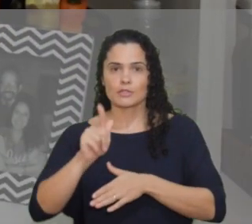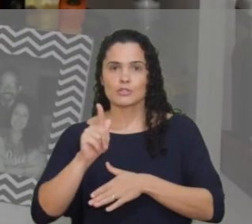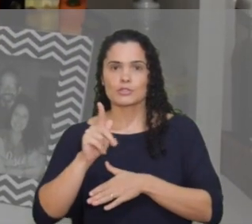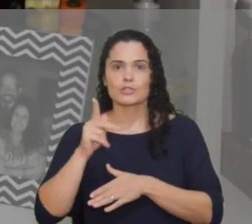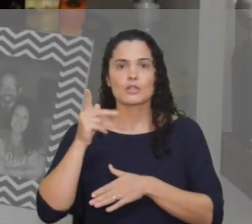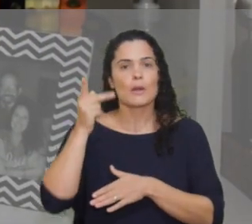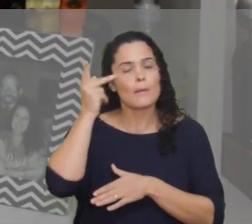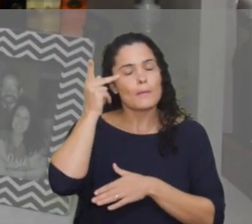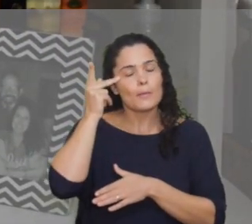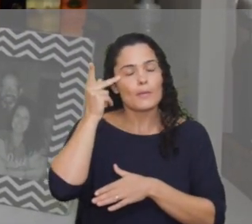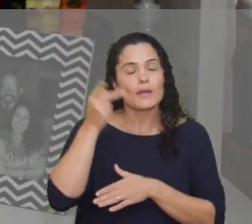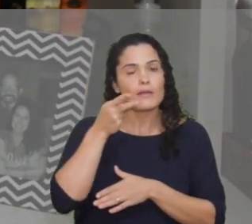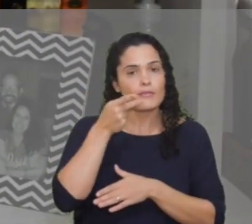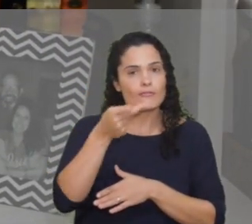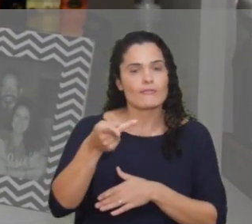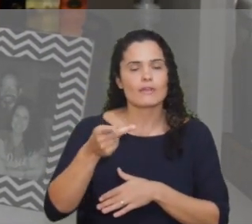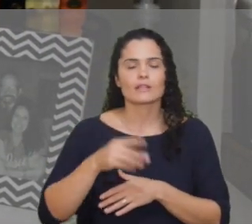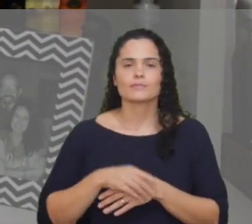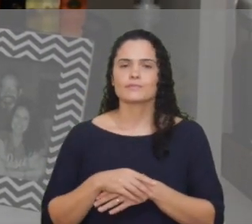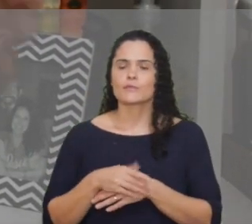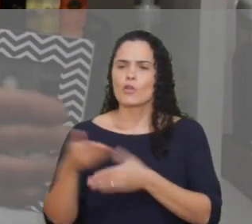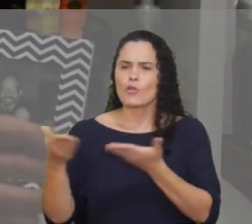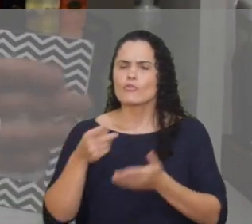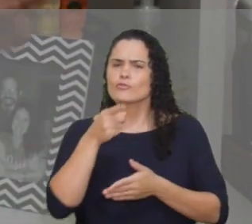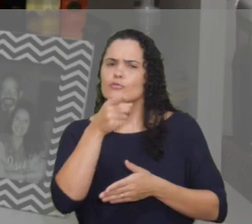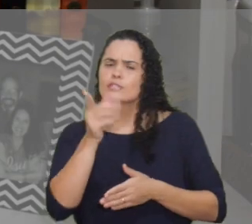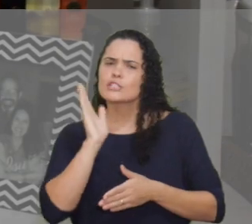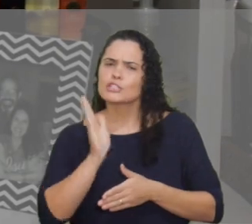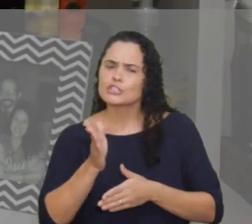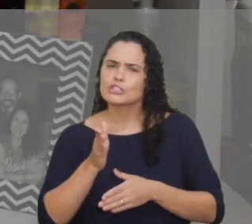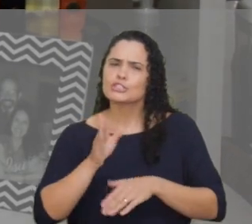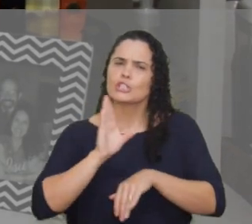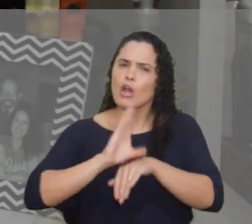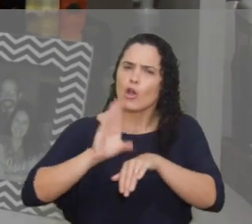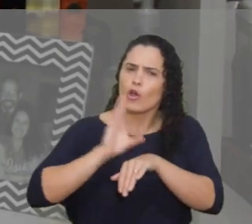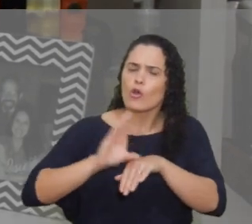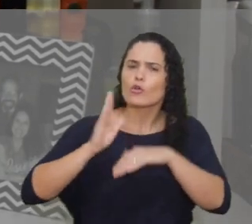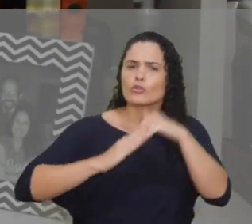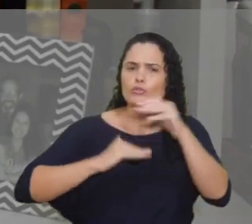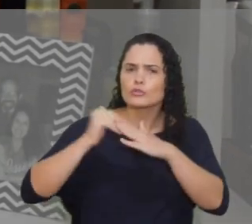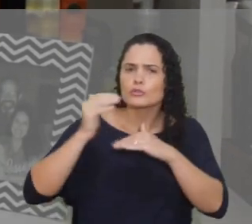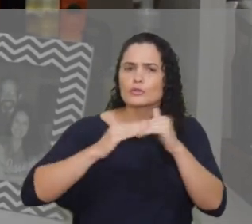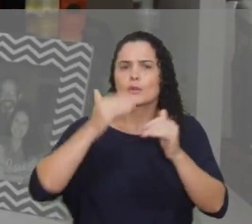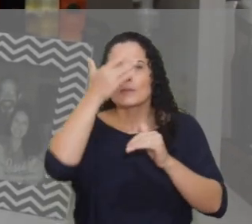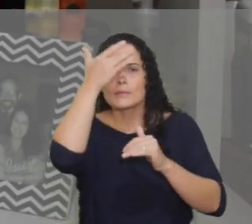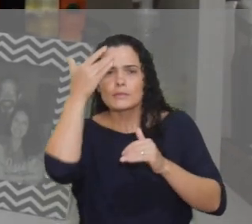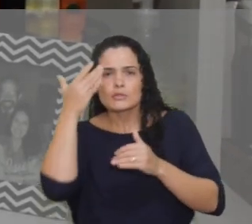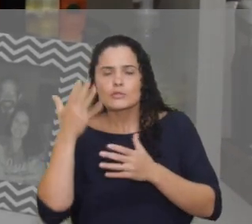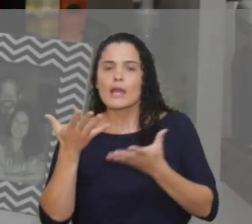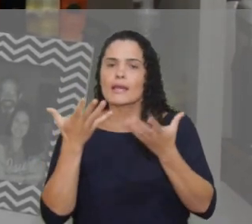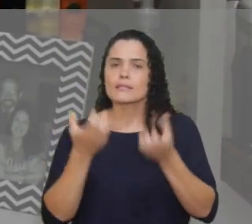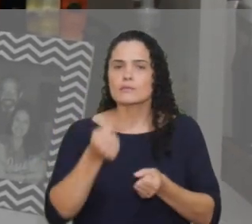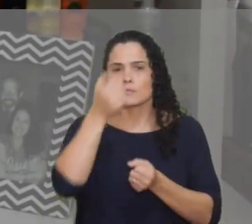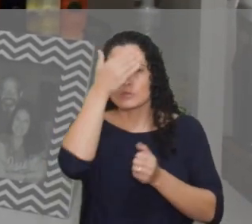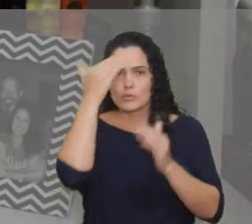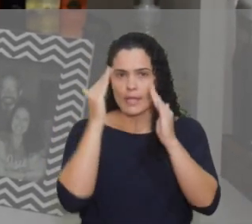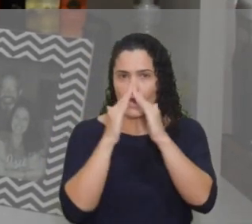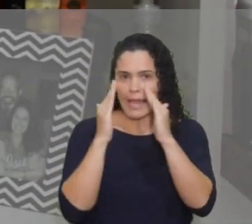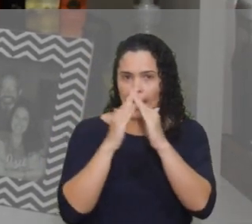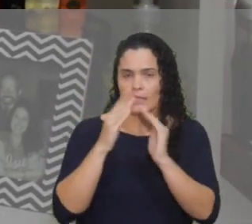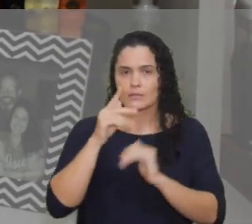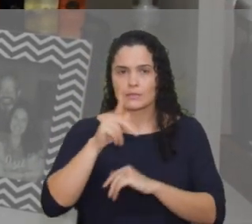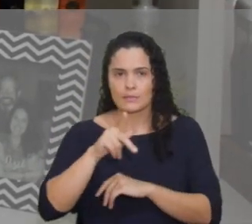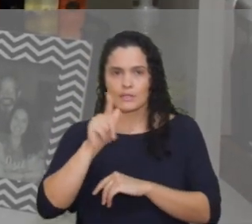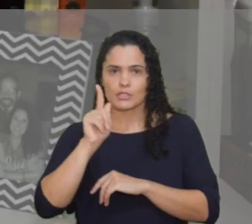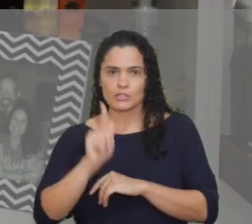Eu tenho um convite muito especial para você, que fez o curso de aperfeiçoamento para líderes e anfitriões de pequenos grupos. No